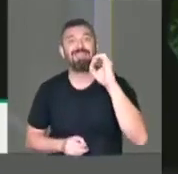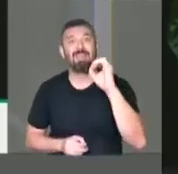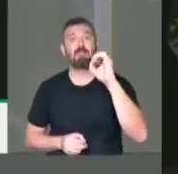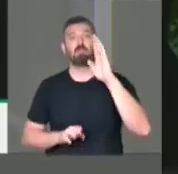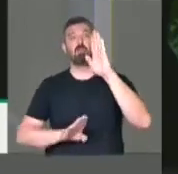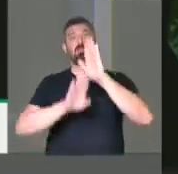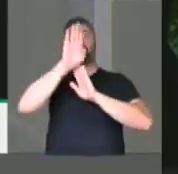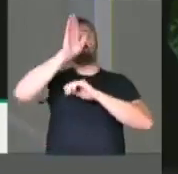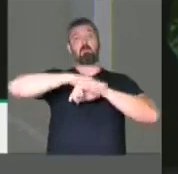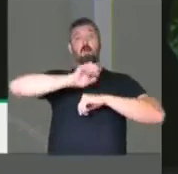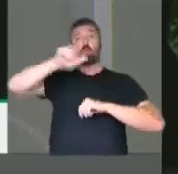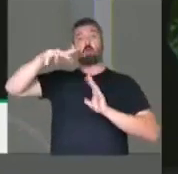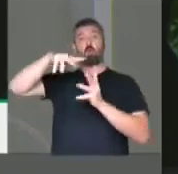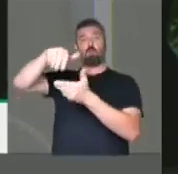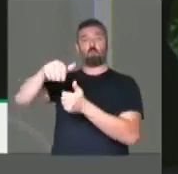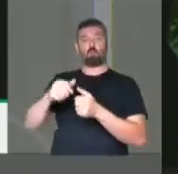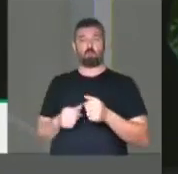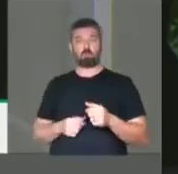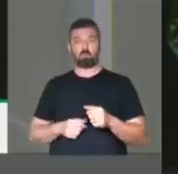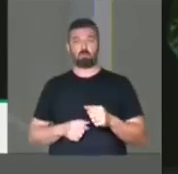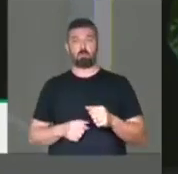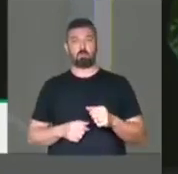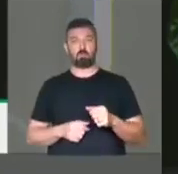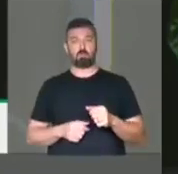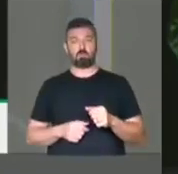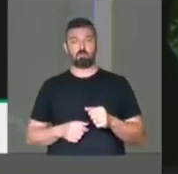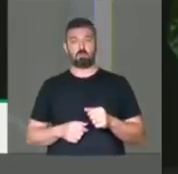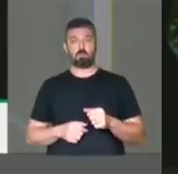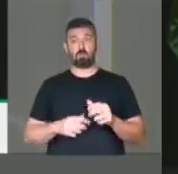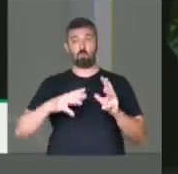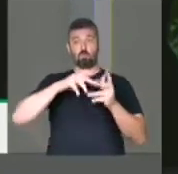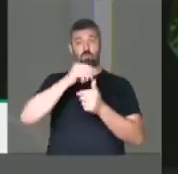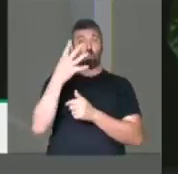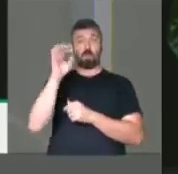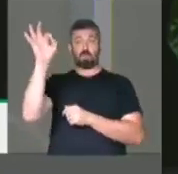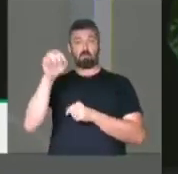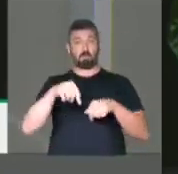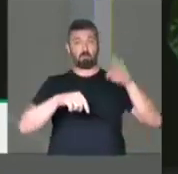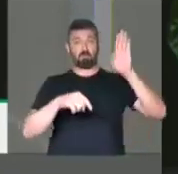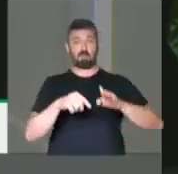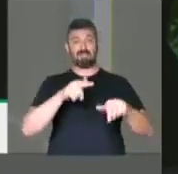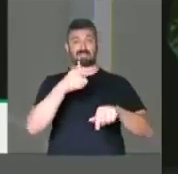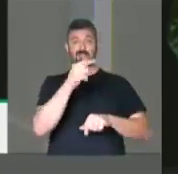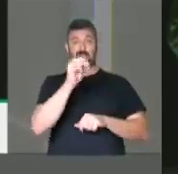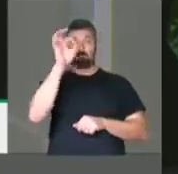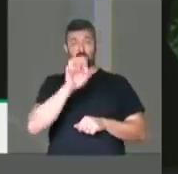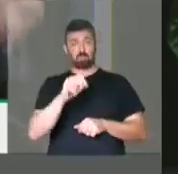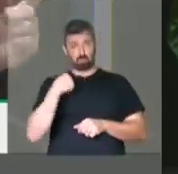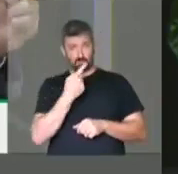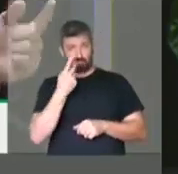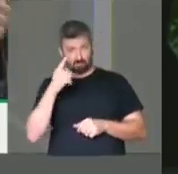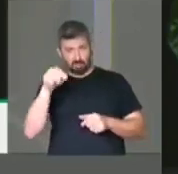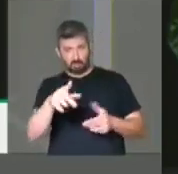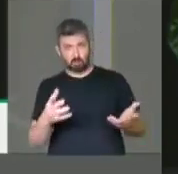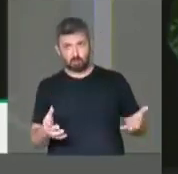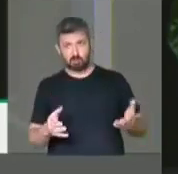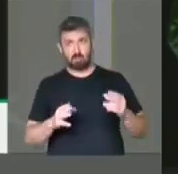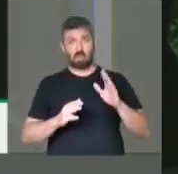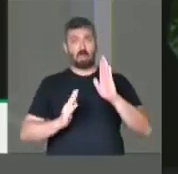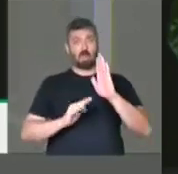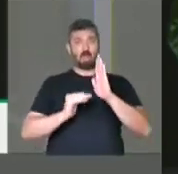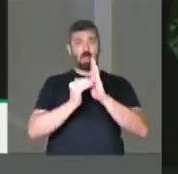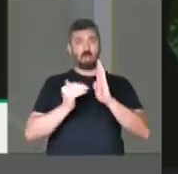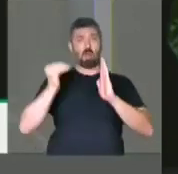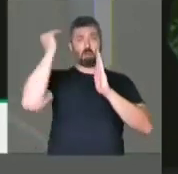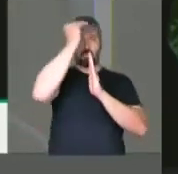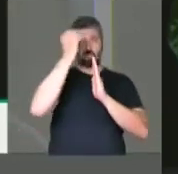Se pegarmos homicídios, 70% deles por armas de fogo. No mundo é de 40%. É isso que a gente está dizendo. Aumentar o índice de armas